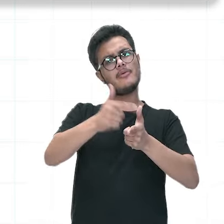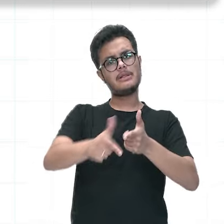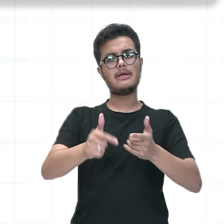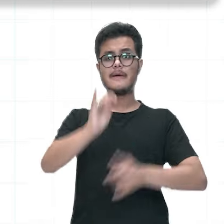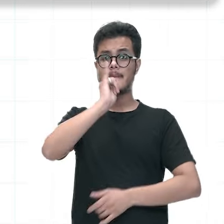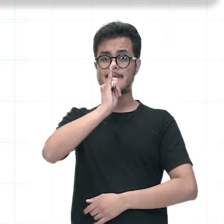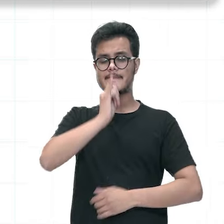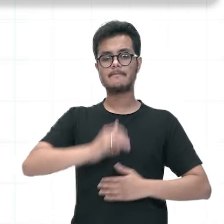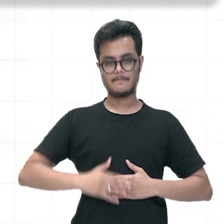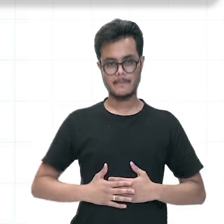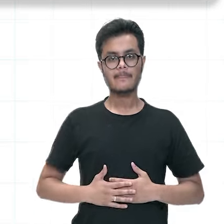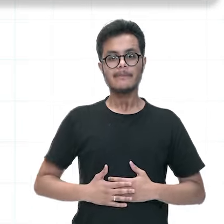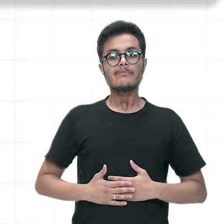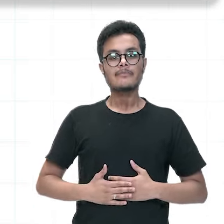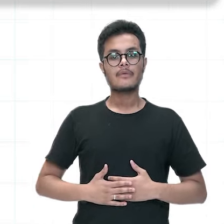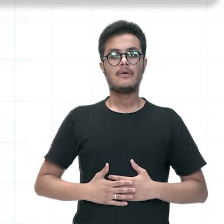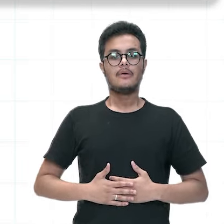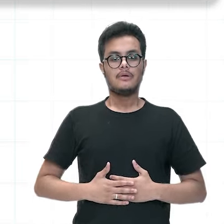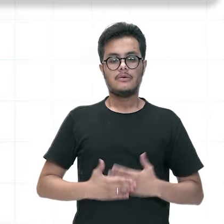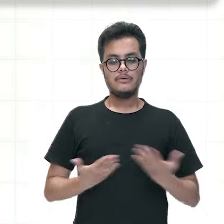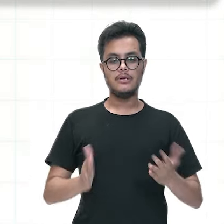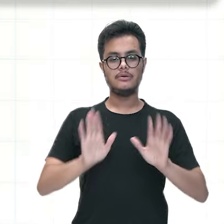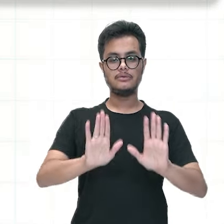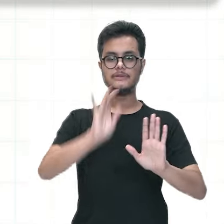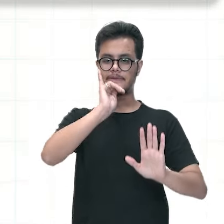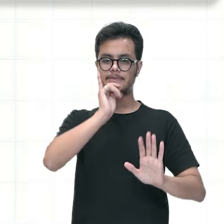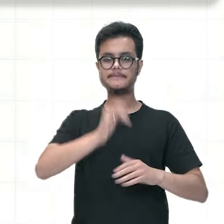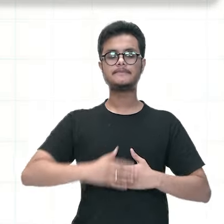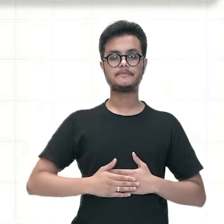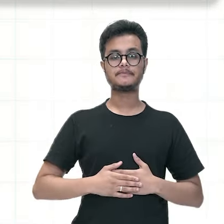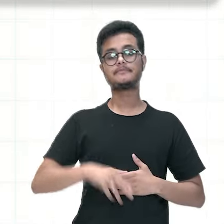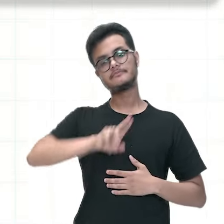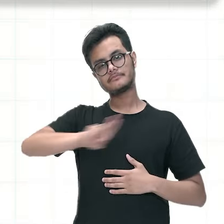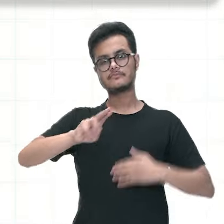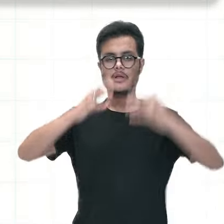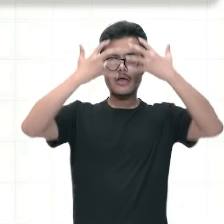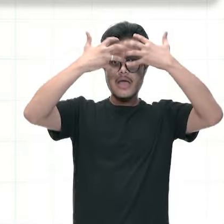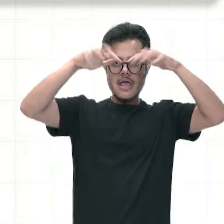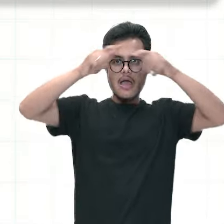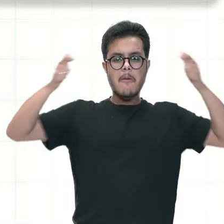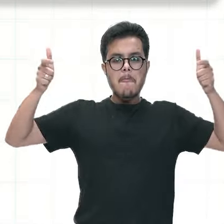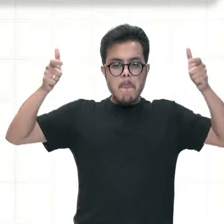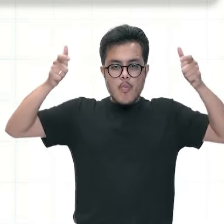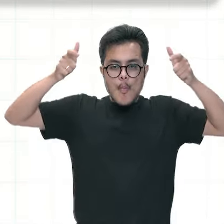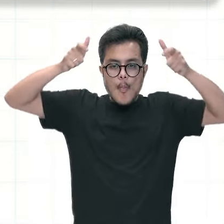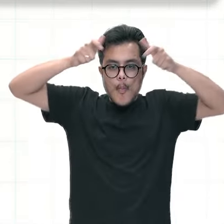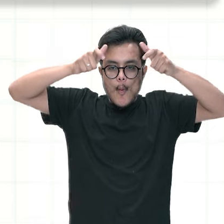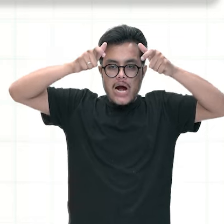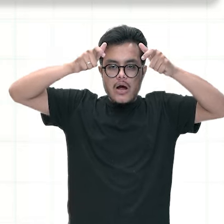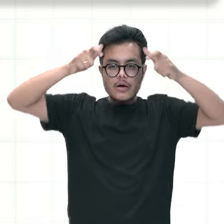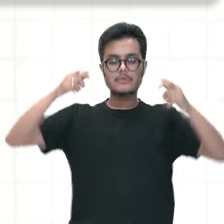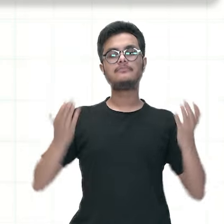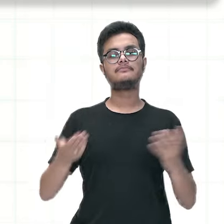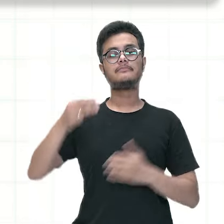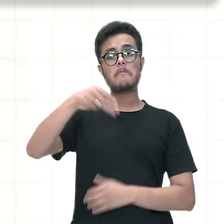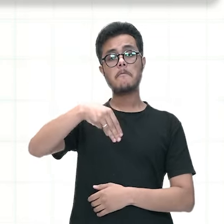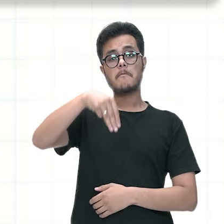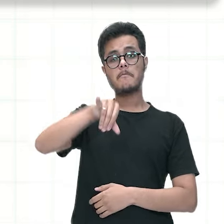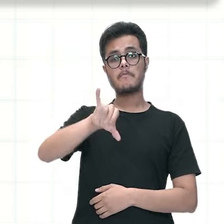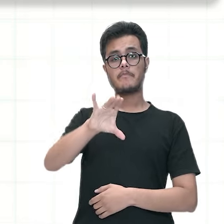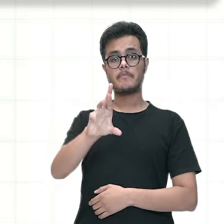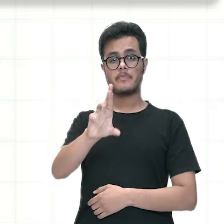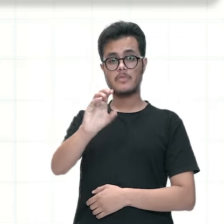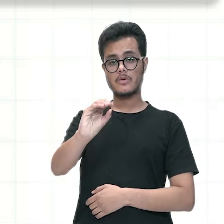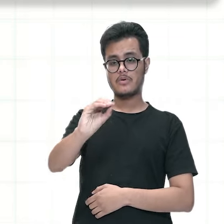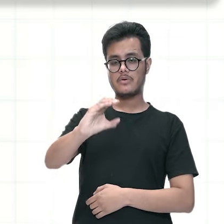comprometendo o desenvolvimento do feto, e a gente tem aí, por exemplo, a microcefalia. Infelizmente, houve